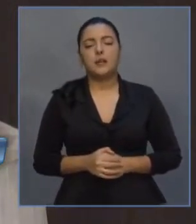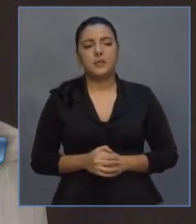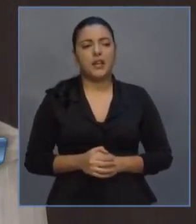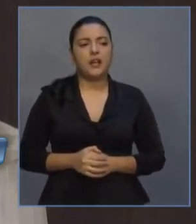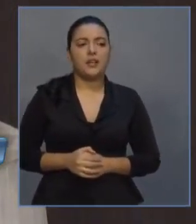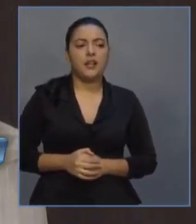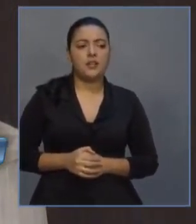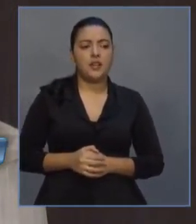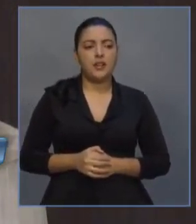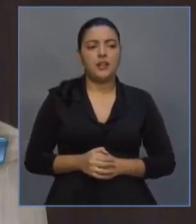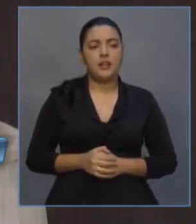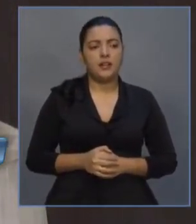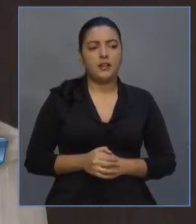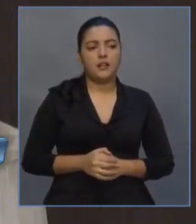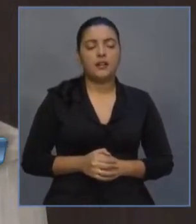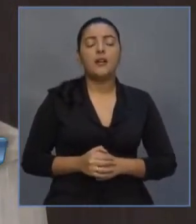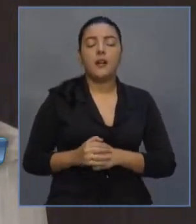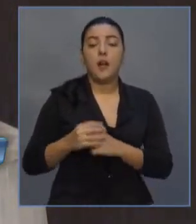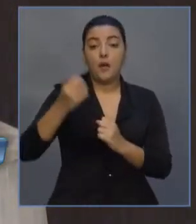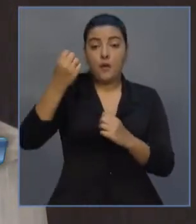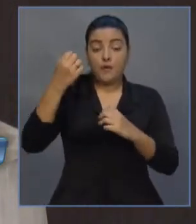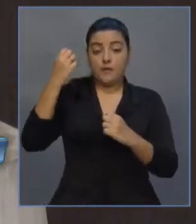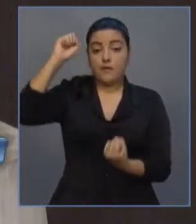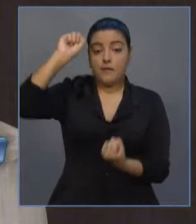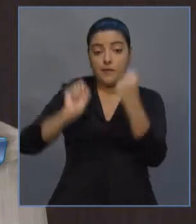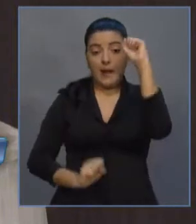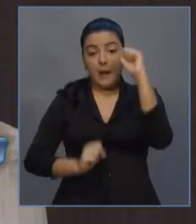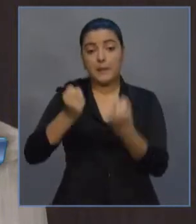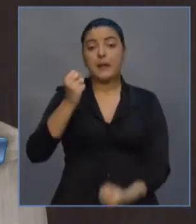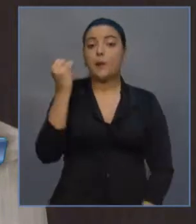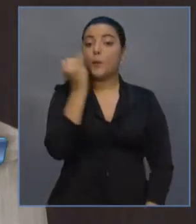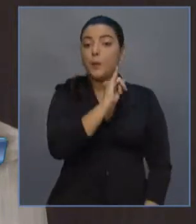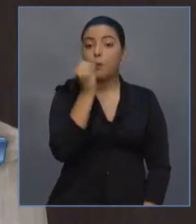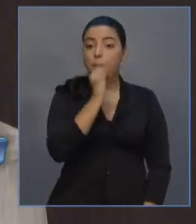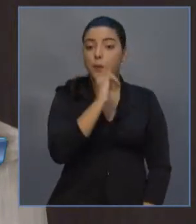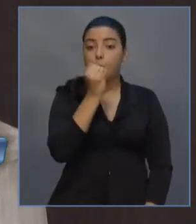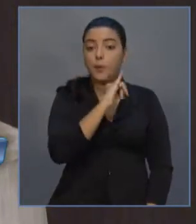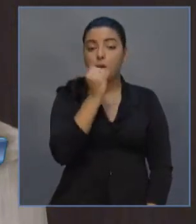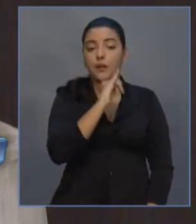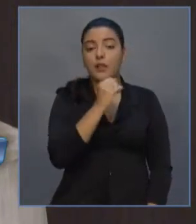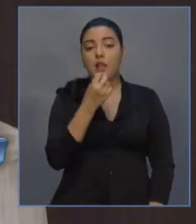ao Tesouro do Estado algo da ordem de 2 bilhões de reais.